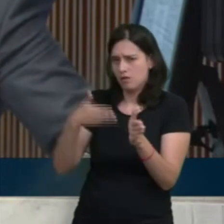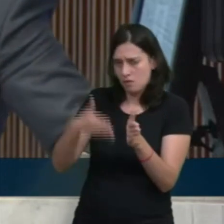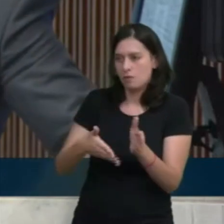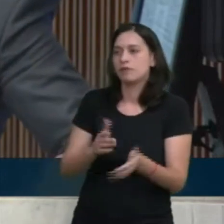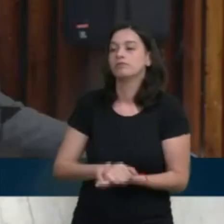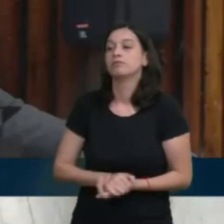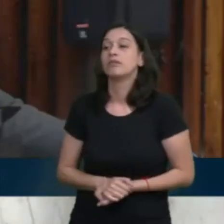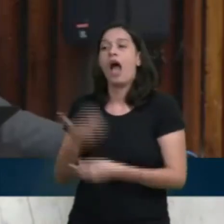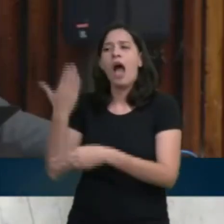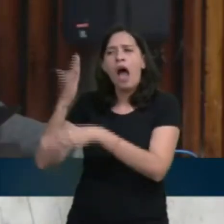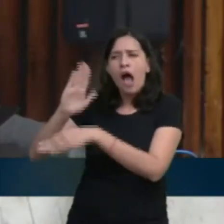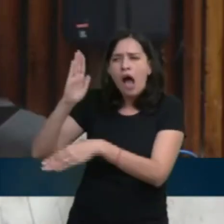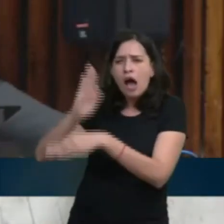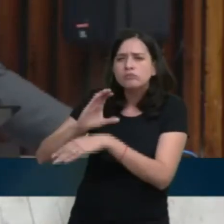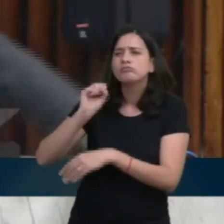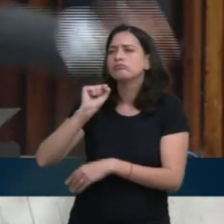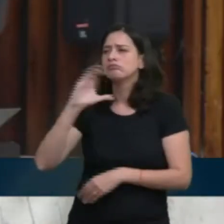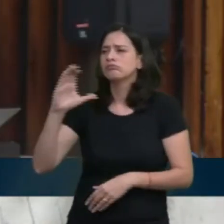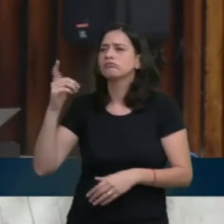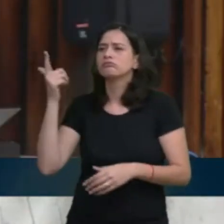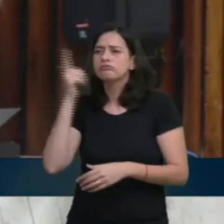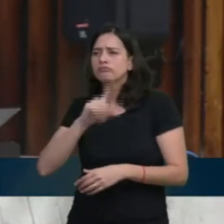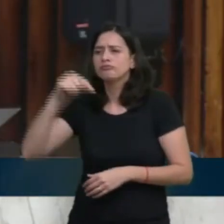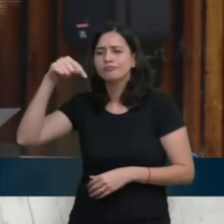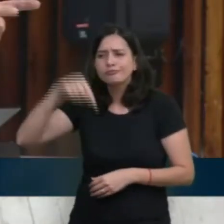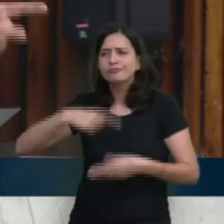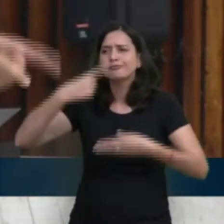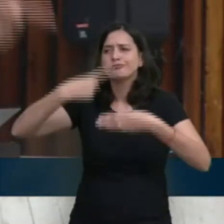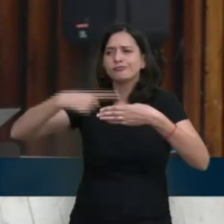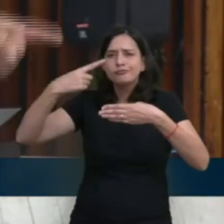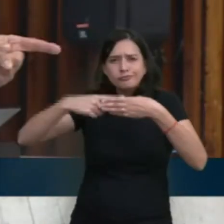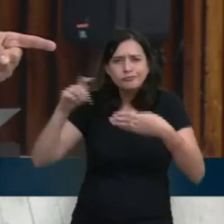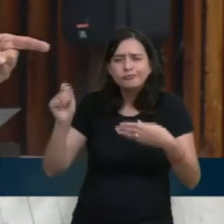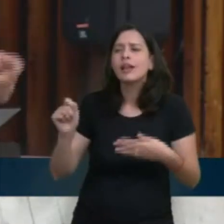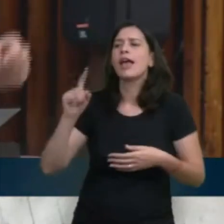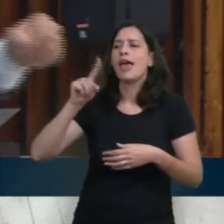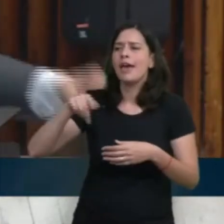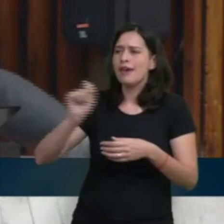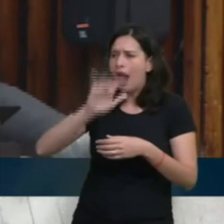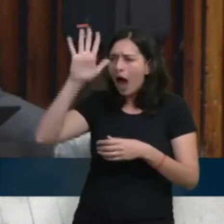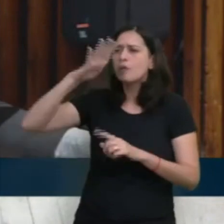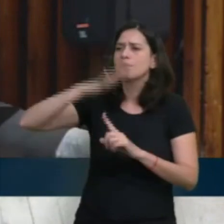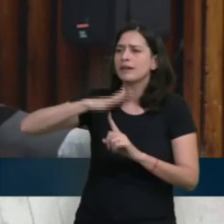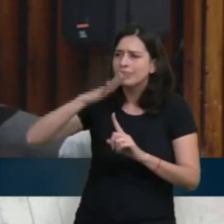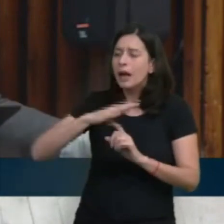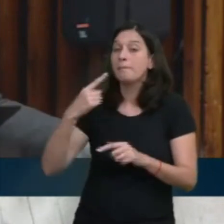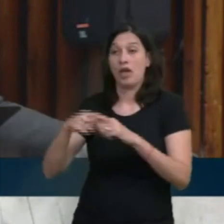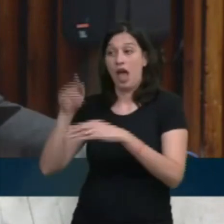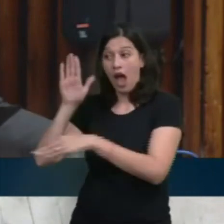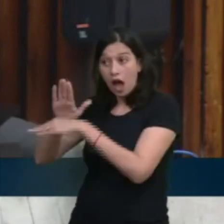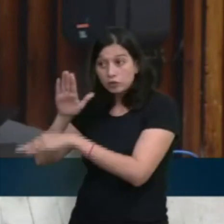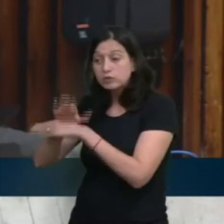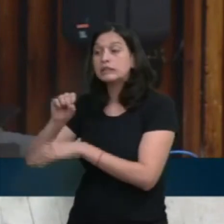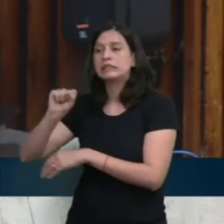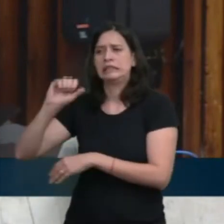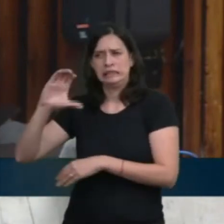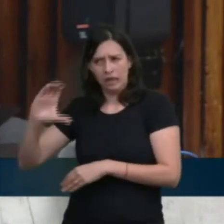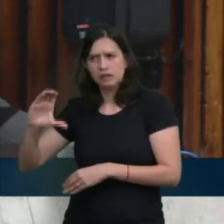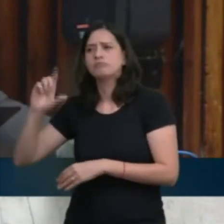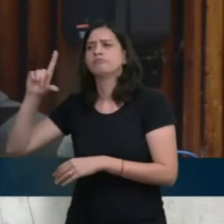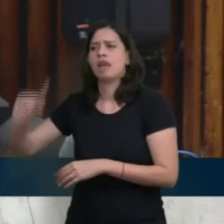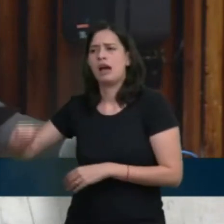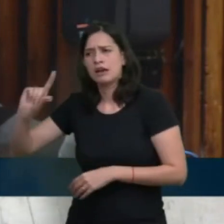porque está voltando um pedágio caro. Está favorecendo Santa Catarina porque está privatizando o esgotamento sanitário do Paraná.